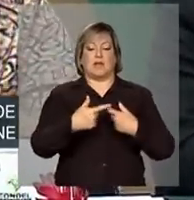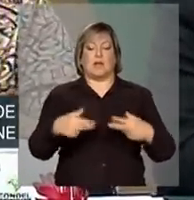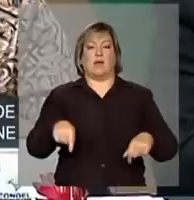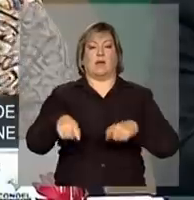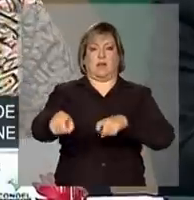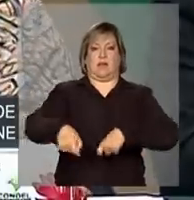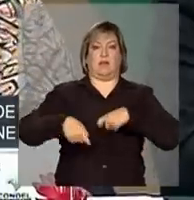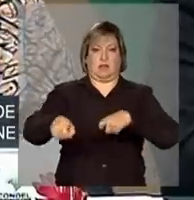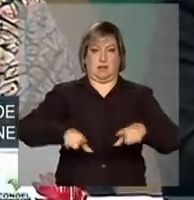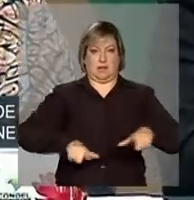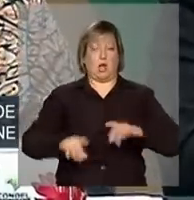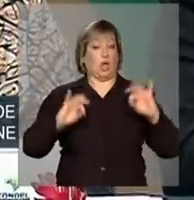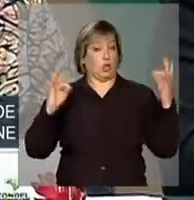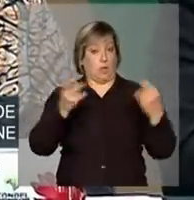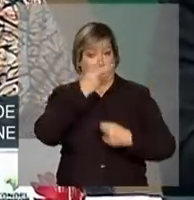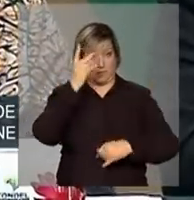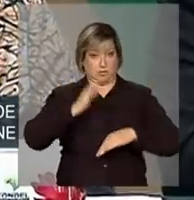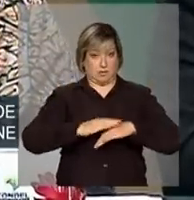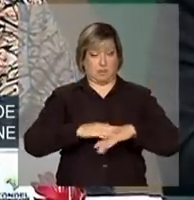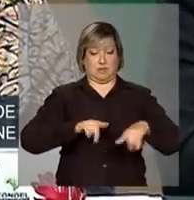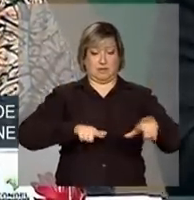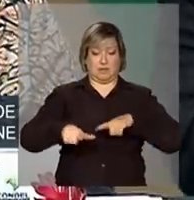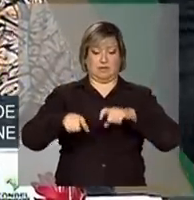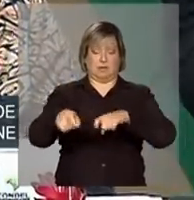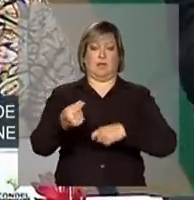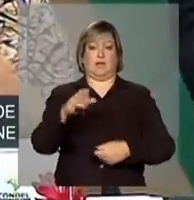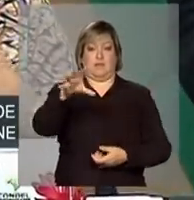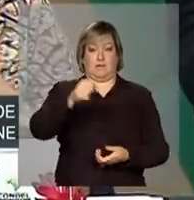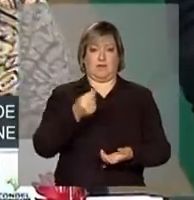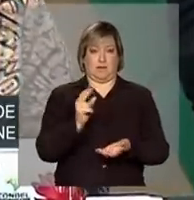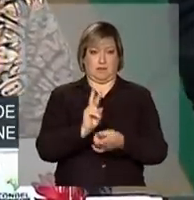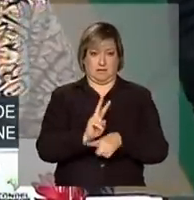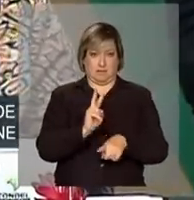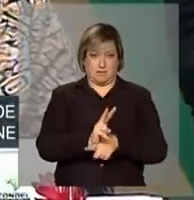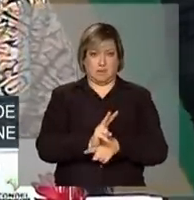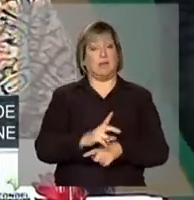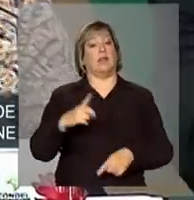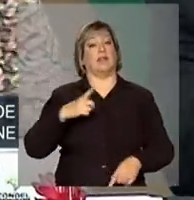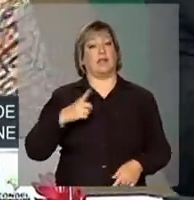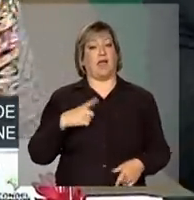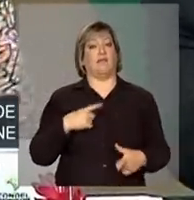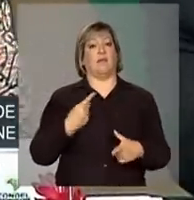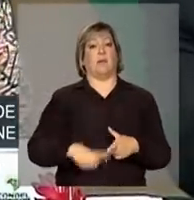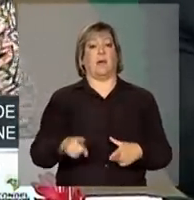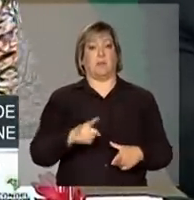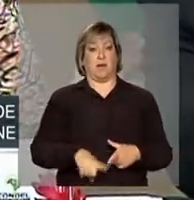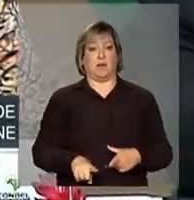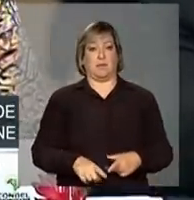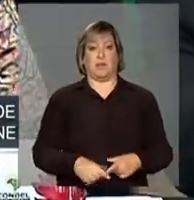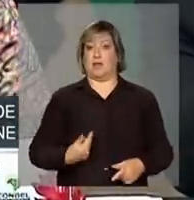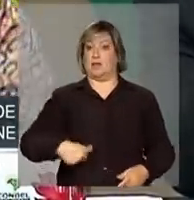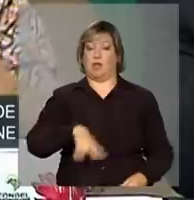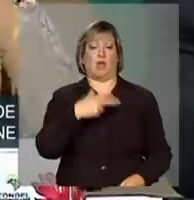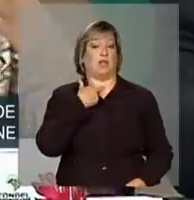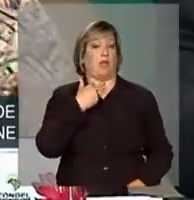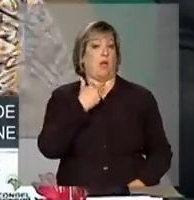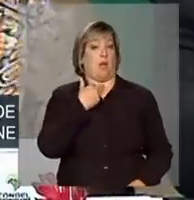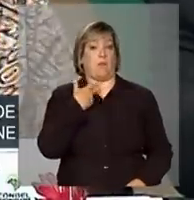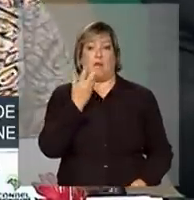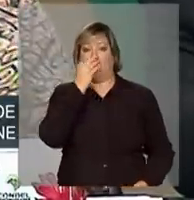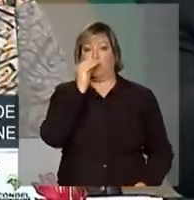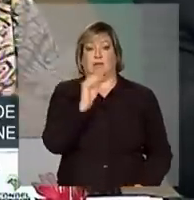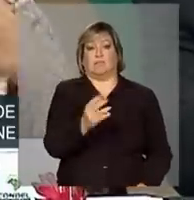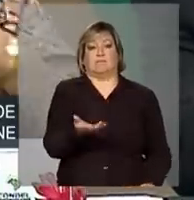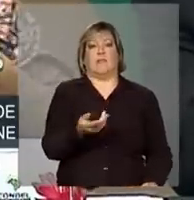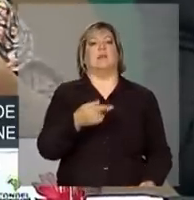Todos os agricultores que contrataram crédito para produção tiveram problemas. Nós não podemos ignorar que houve